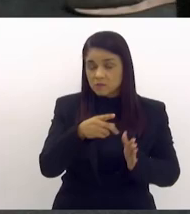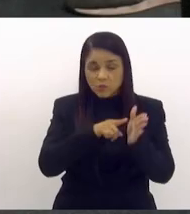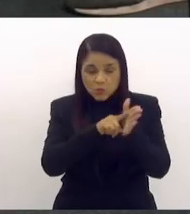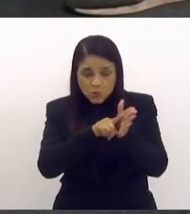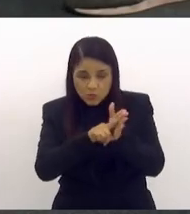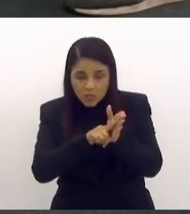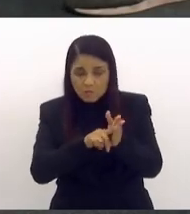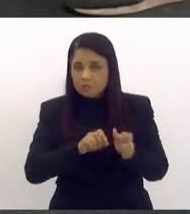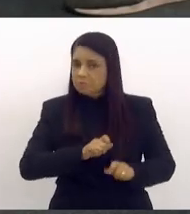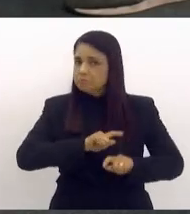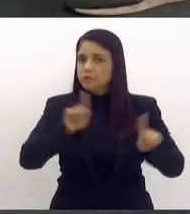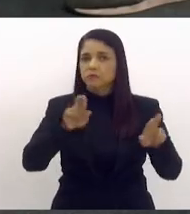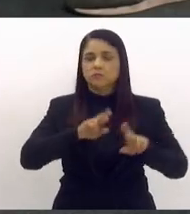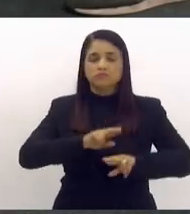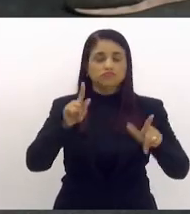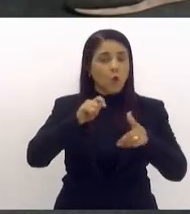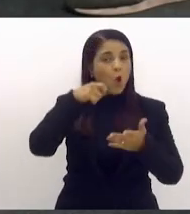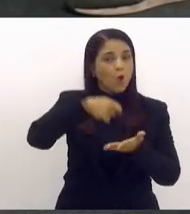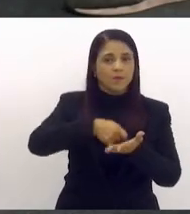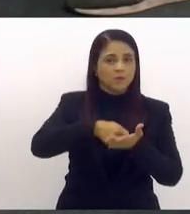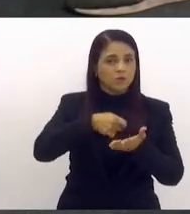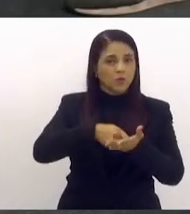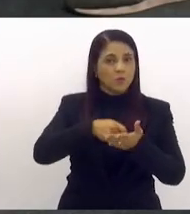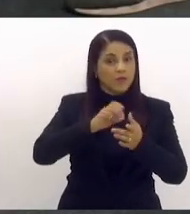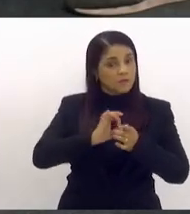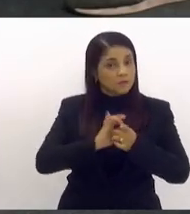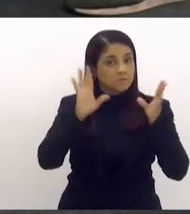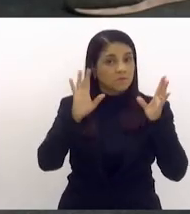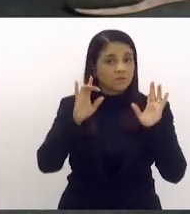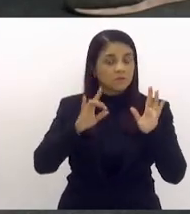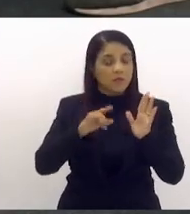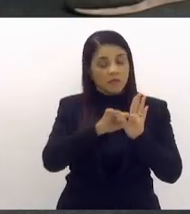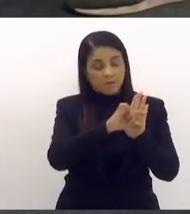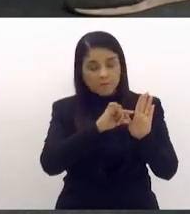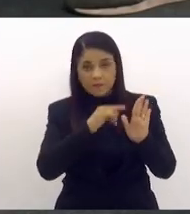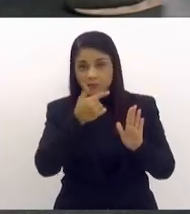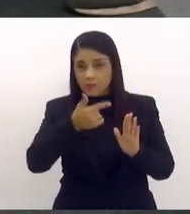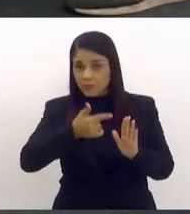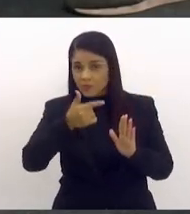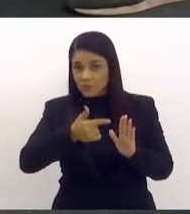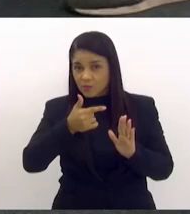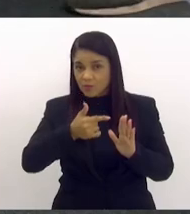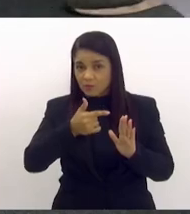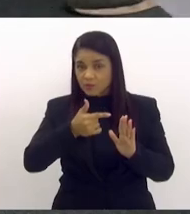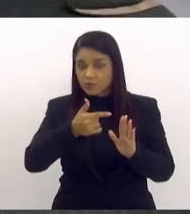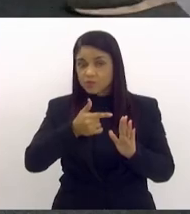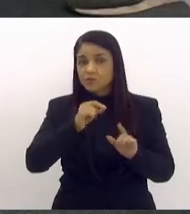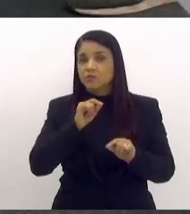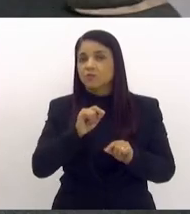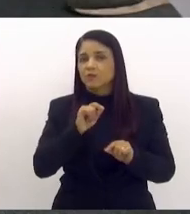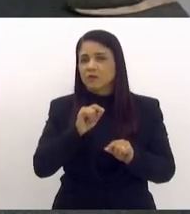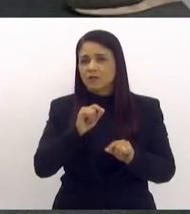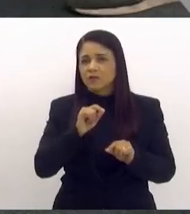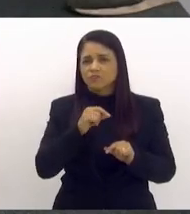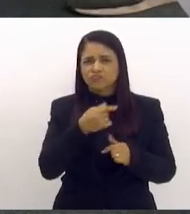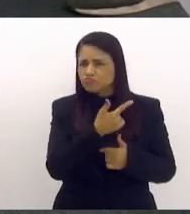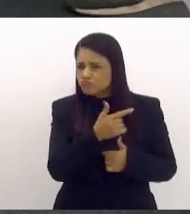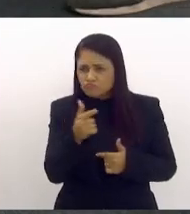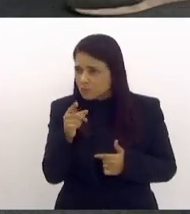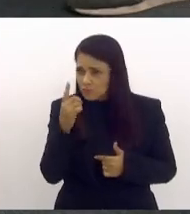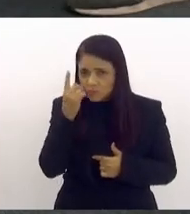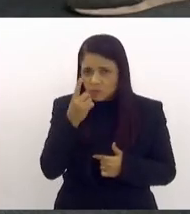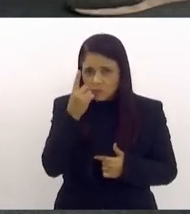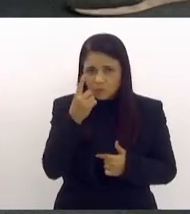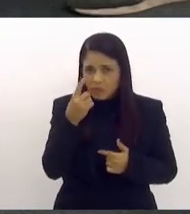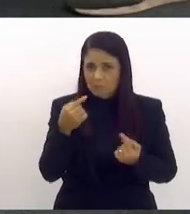obrigatório, mas autorizativo. E há também a emenda 2, que fala, por obviedade, acho que não tem nenhum deputado ou deputada